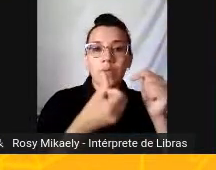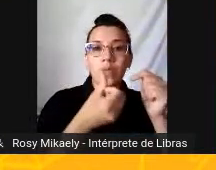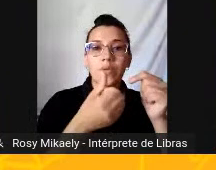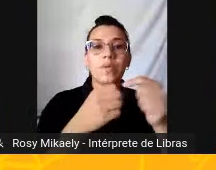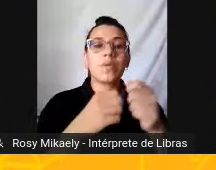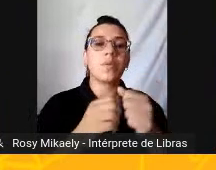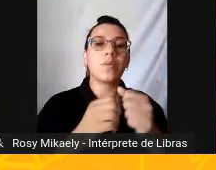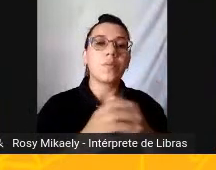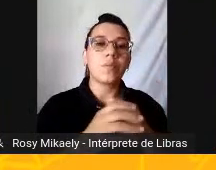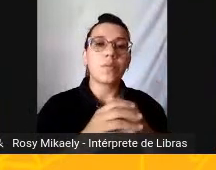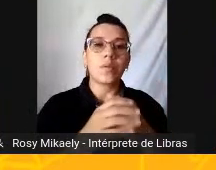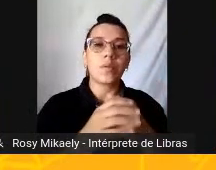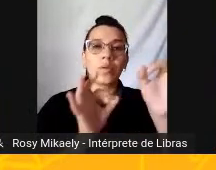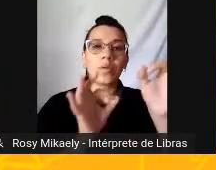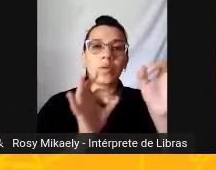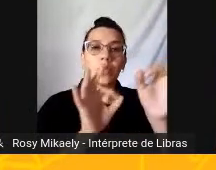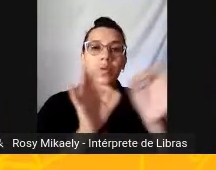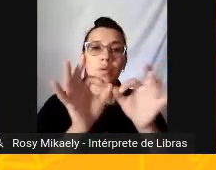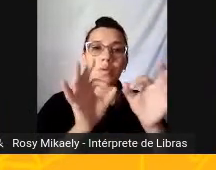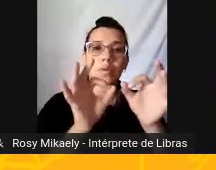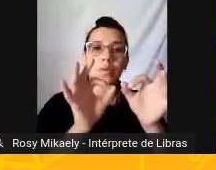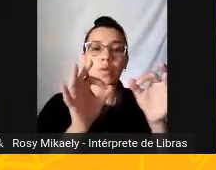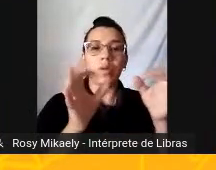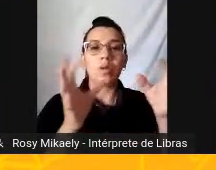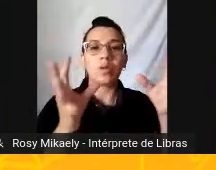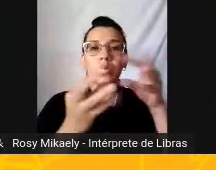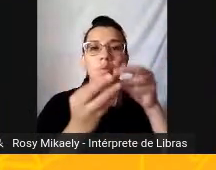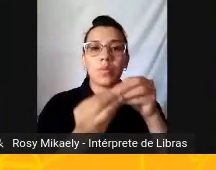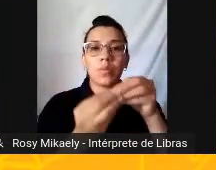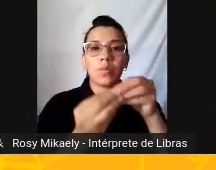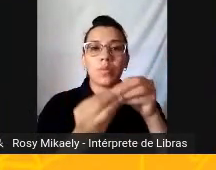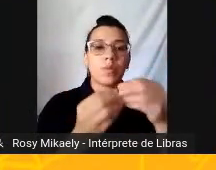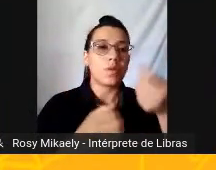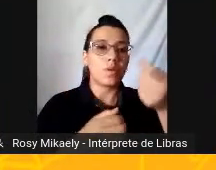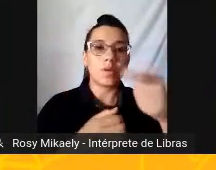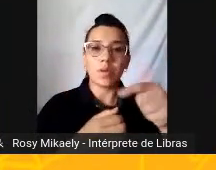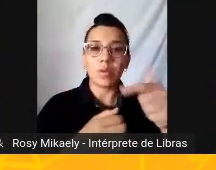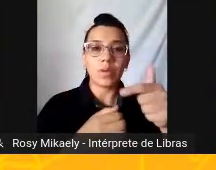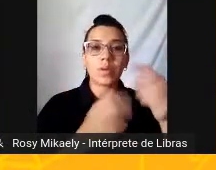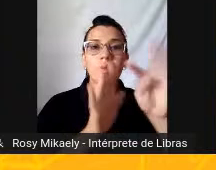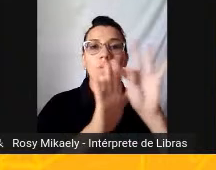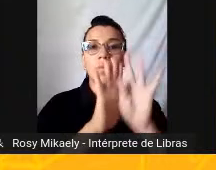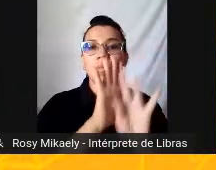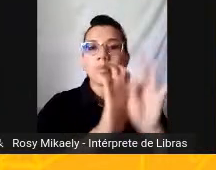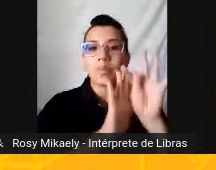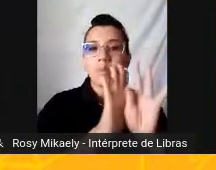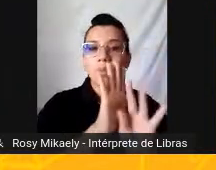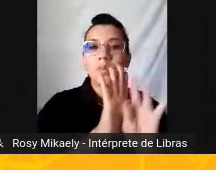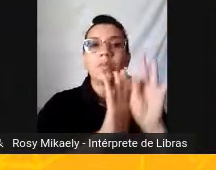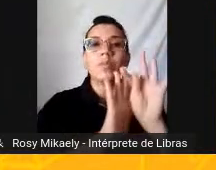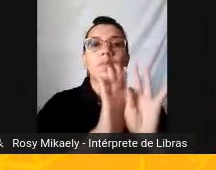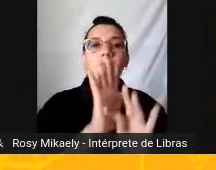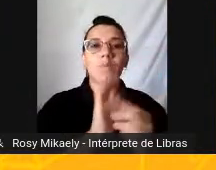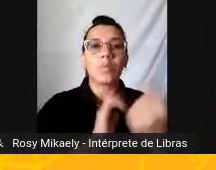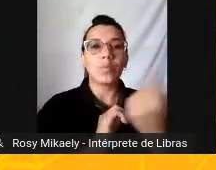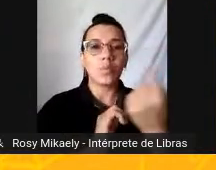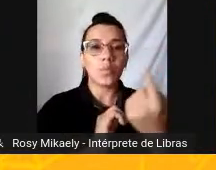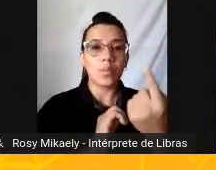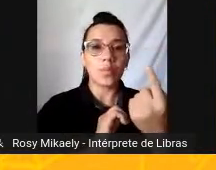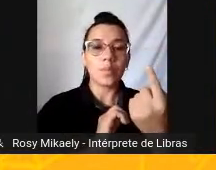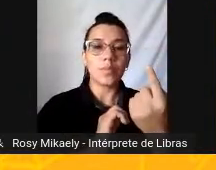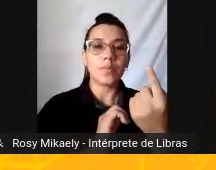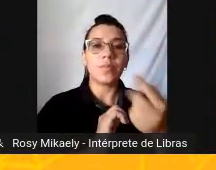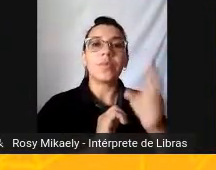Lógico, não tem um texto puro. Todos, em quase todos os textos, aparecem características de quase